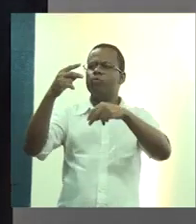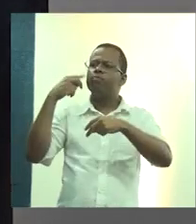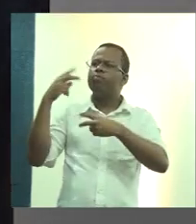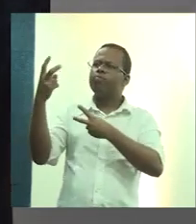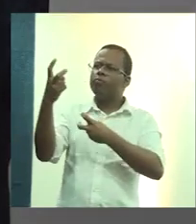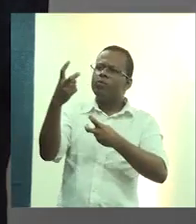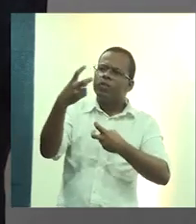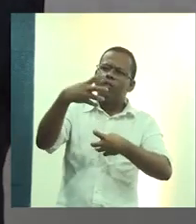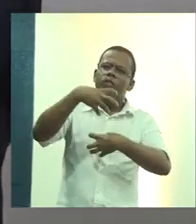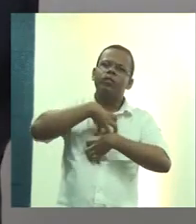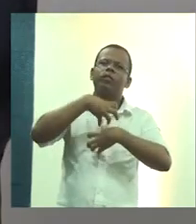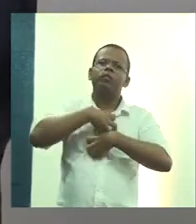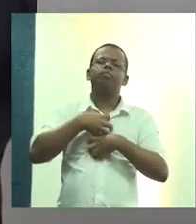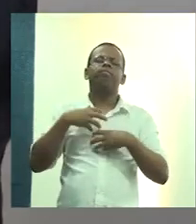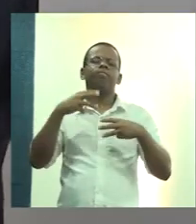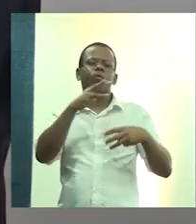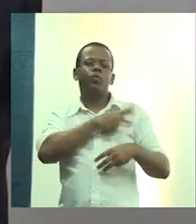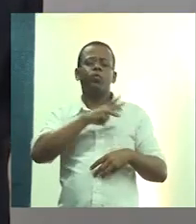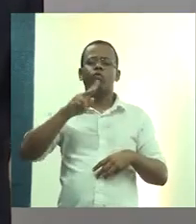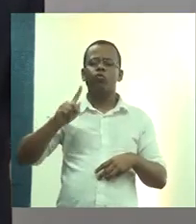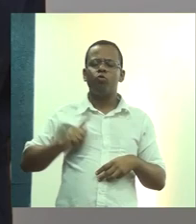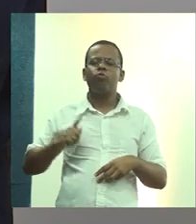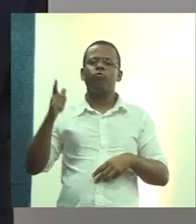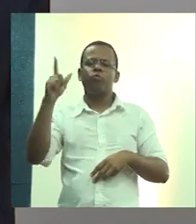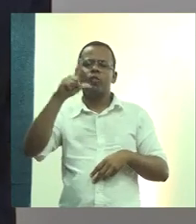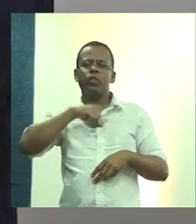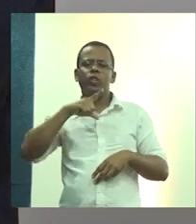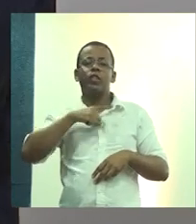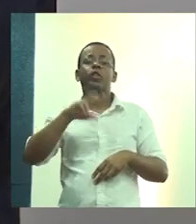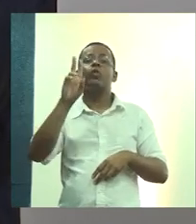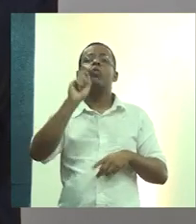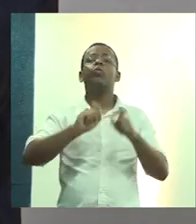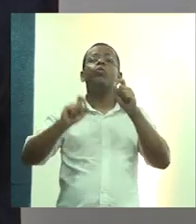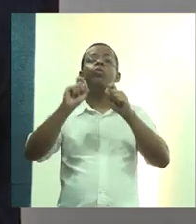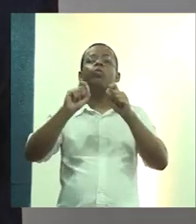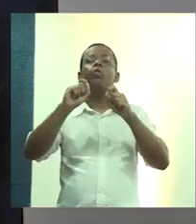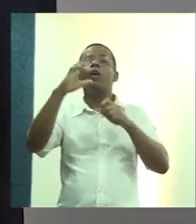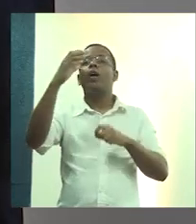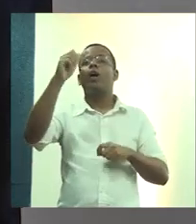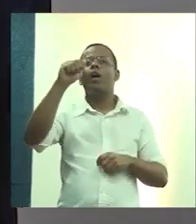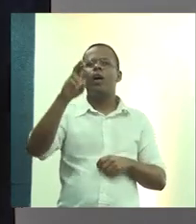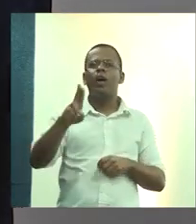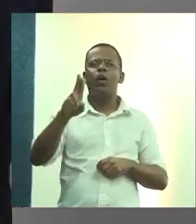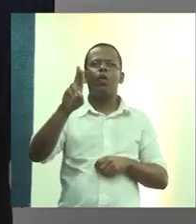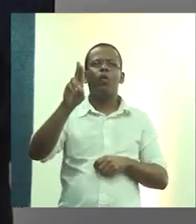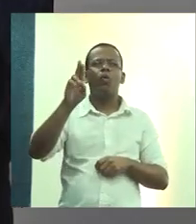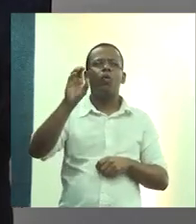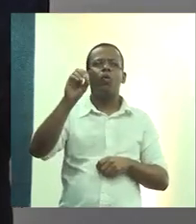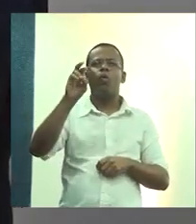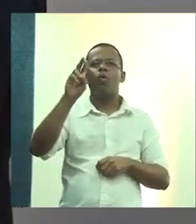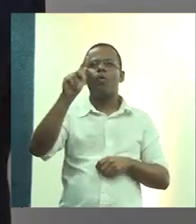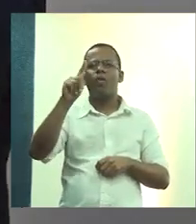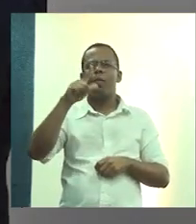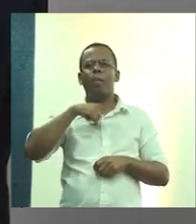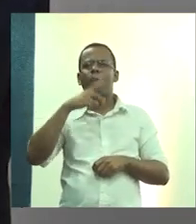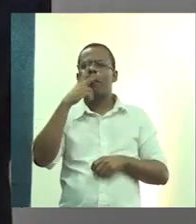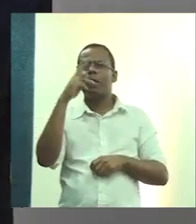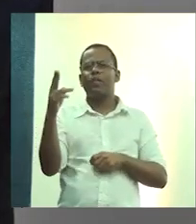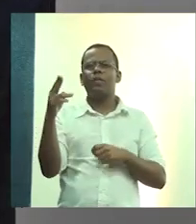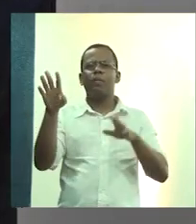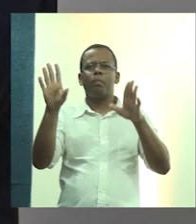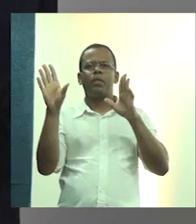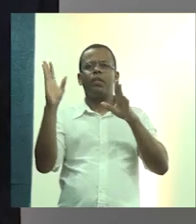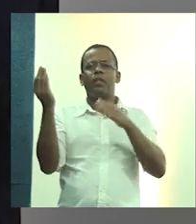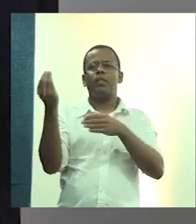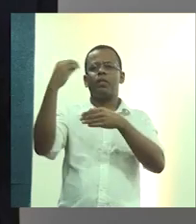Então, a estrutura do Ministério Público, ela tem o que a gente chama de CAL URB, que parece o nosso CAL, mas ele é Centro de